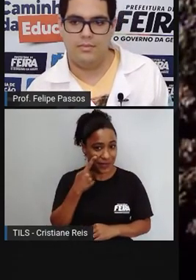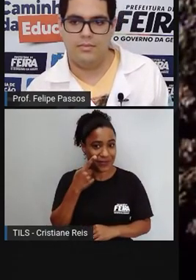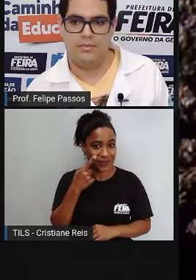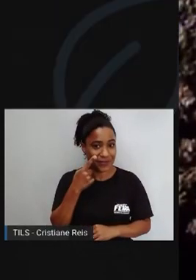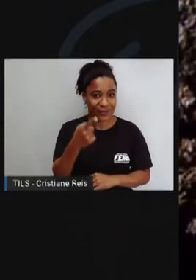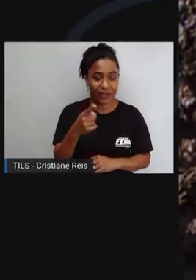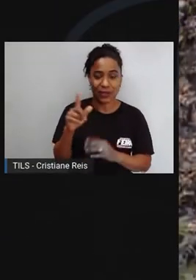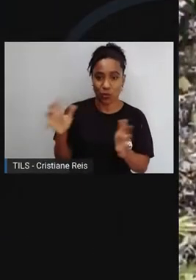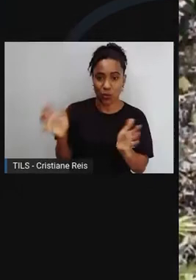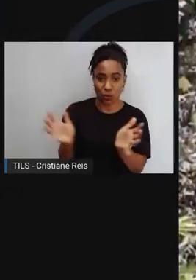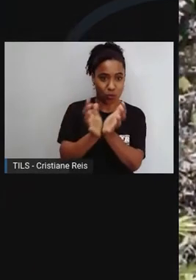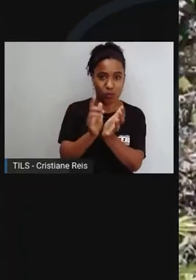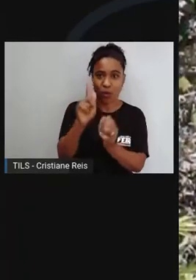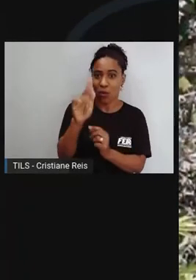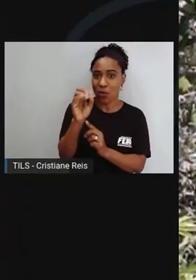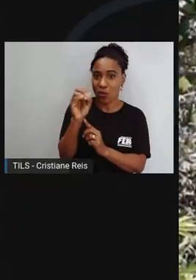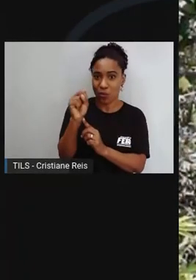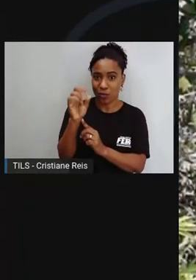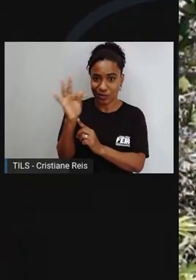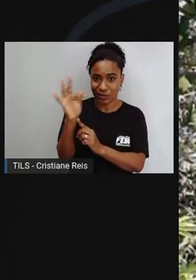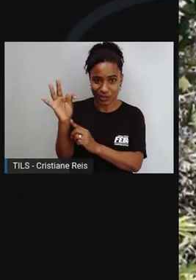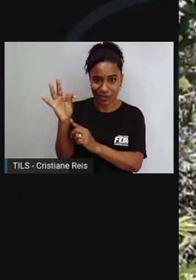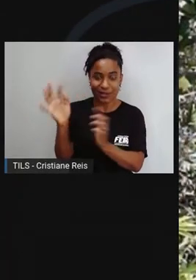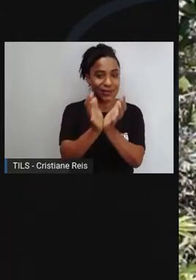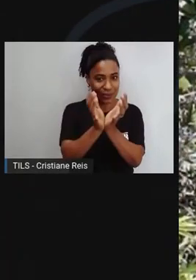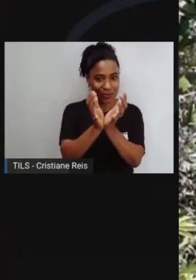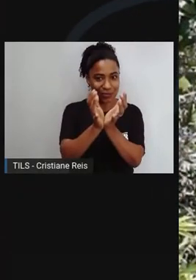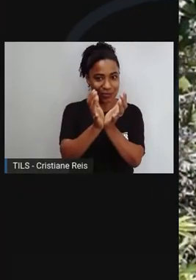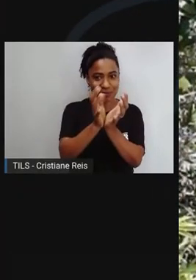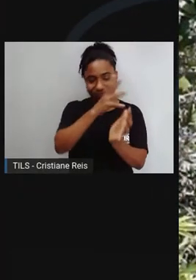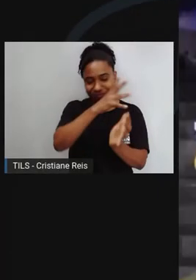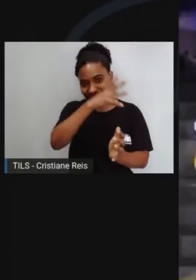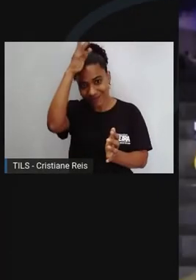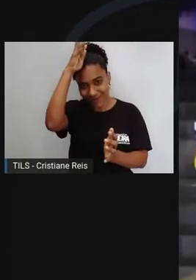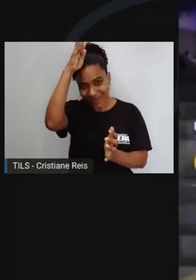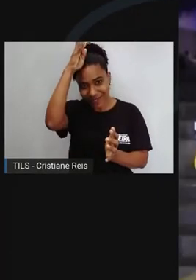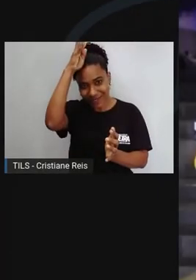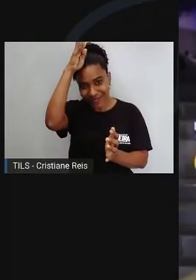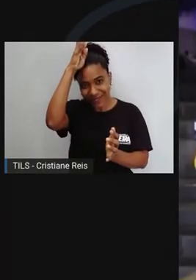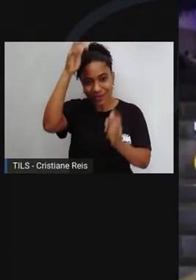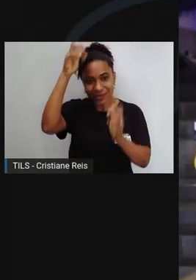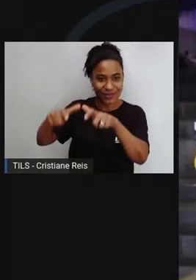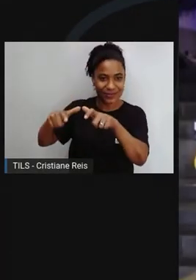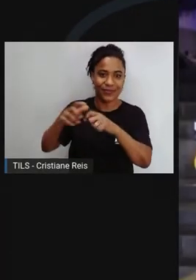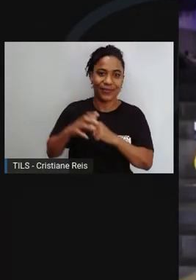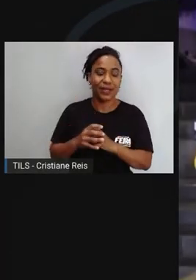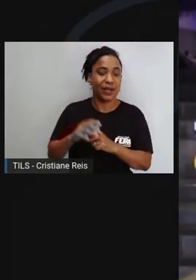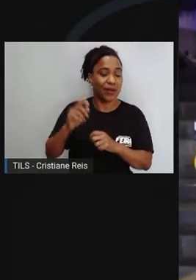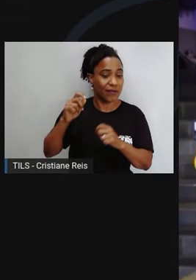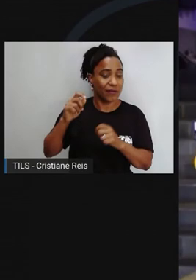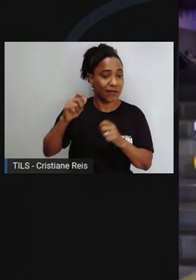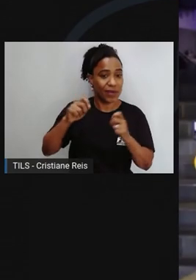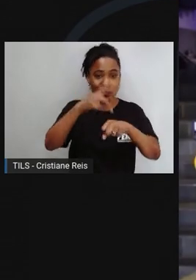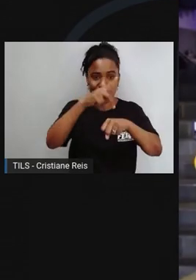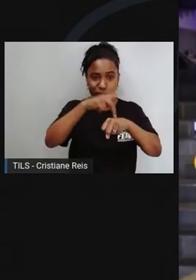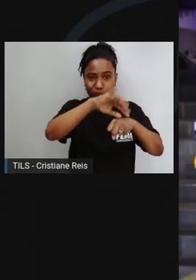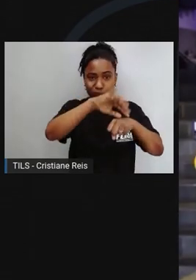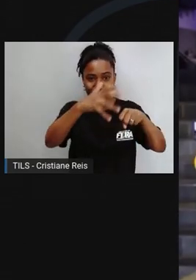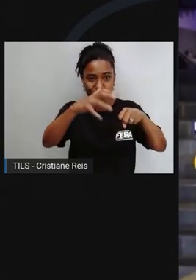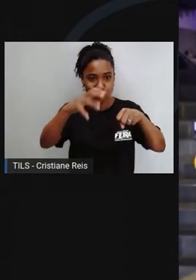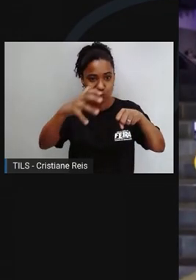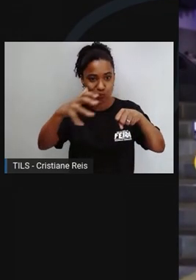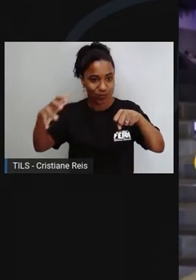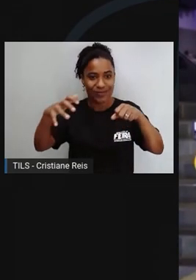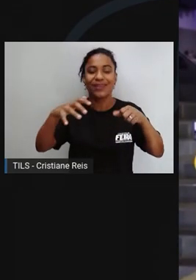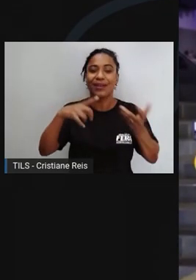Corpo de Bombeiros do Paraná. E uma das nossas especialidades é o atendimento em ambiente de montanha. Eu fiz esse Instagram para dividir um pouco da minha experiência como profissional de resgate